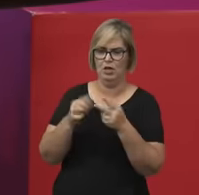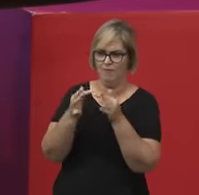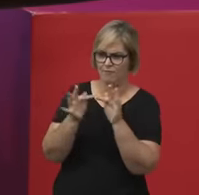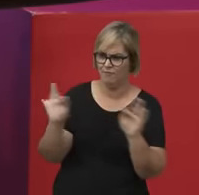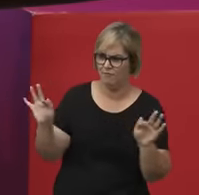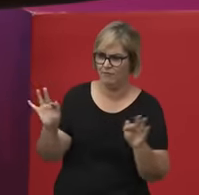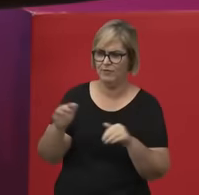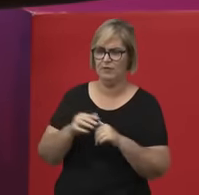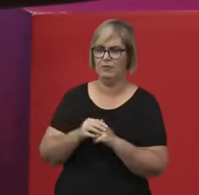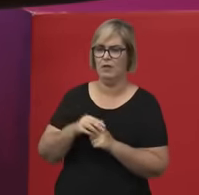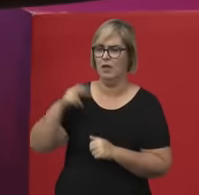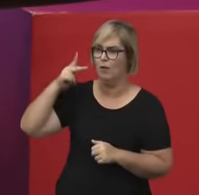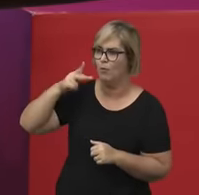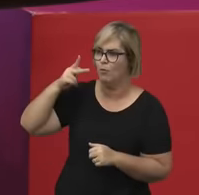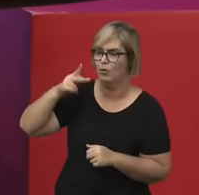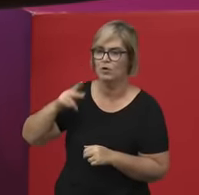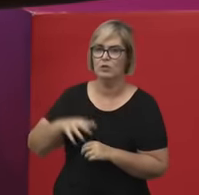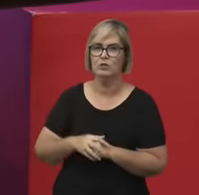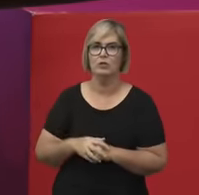atração